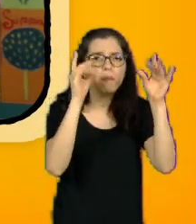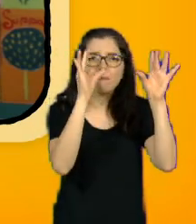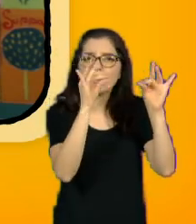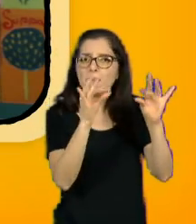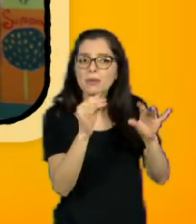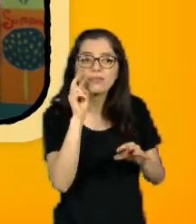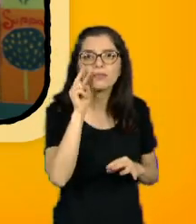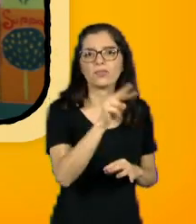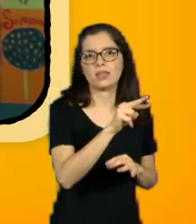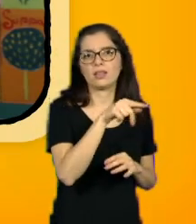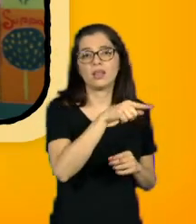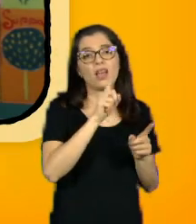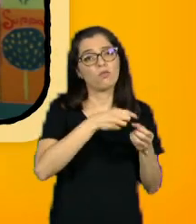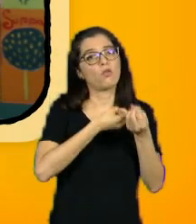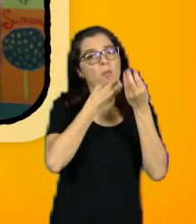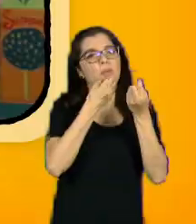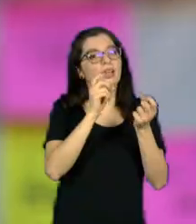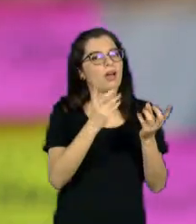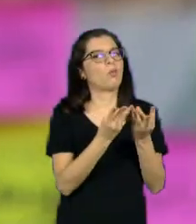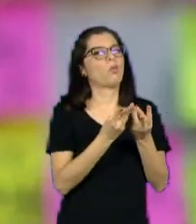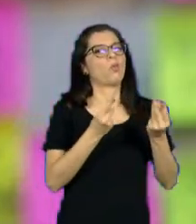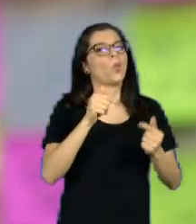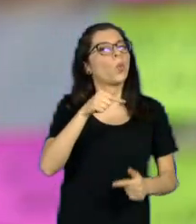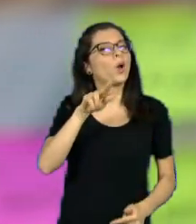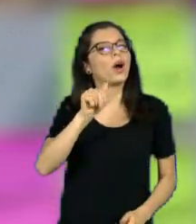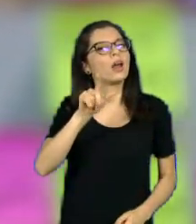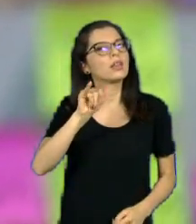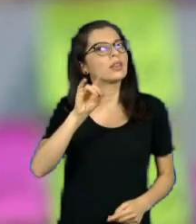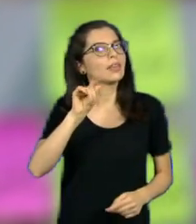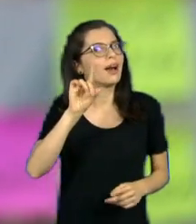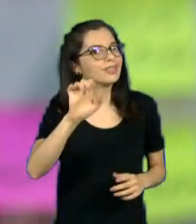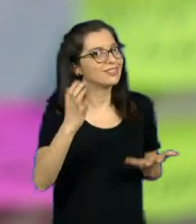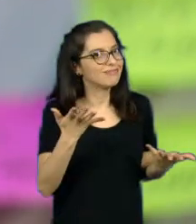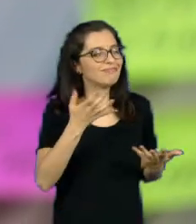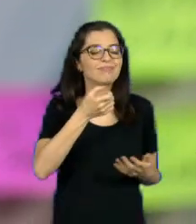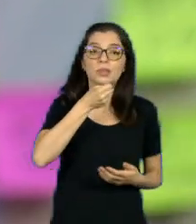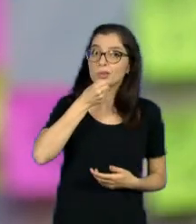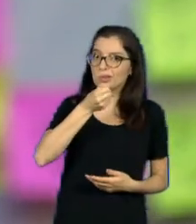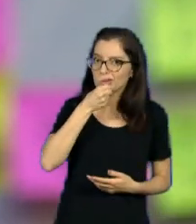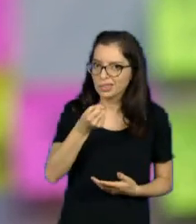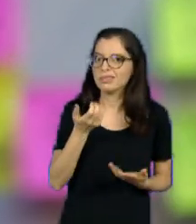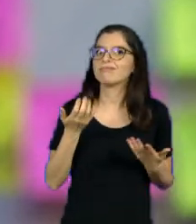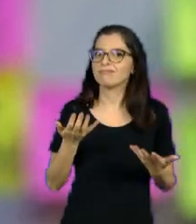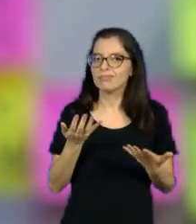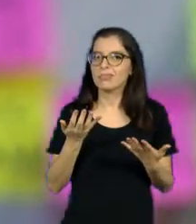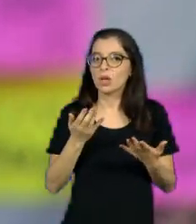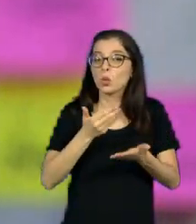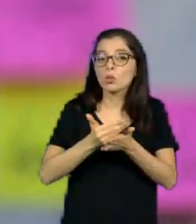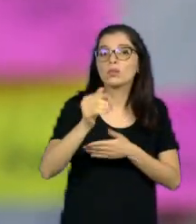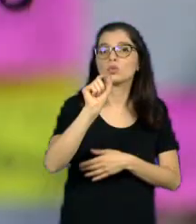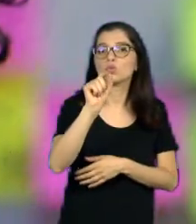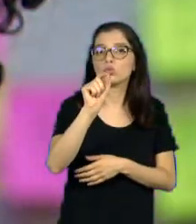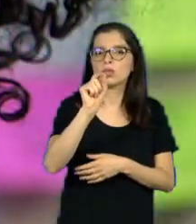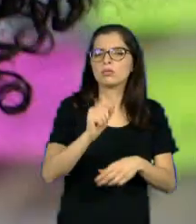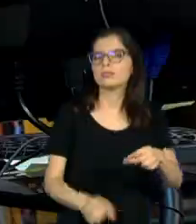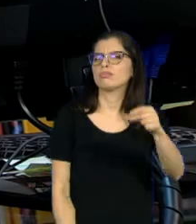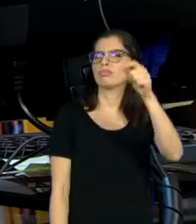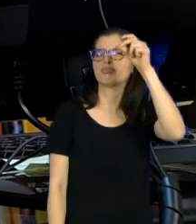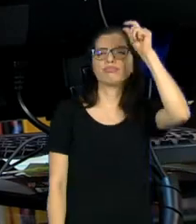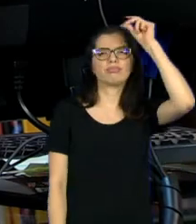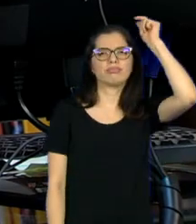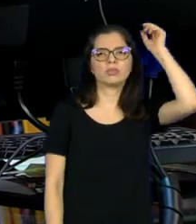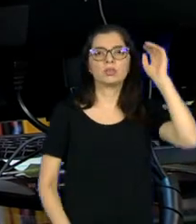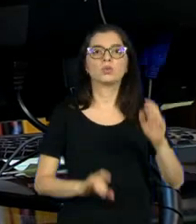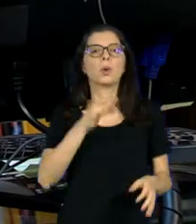tudo isso qualifica uma notícia. O jornalismo, na verdade, nasceu como jornalismo opinativo. Um dos primeiros